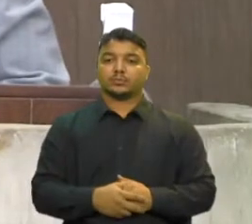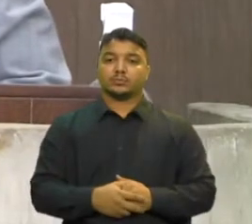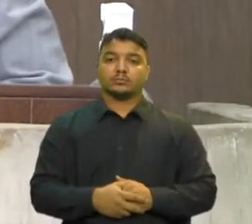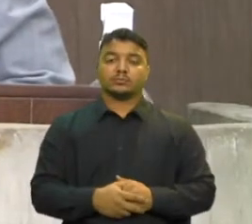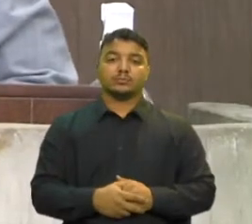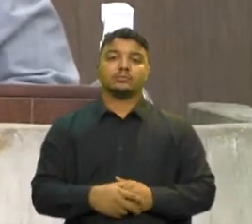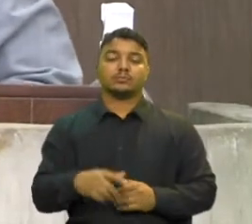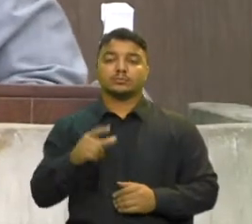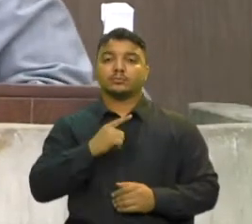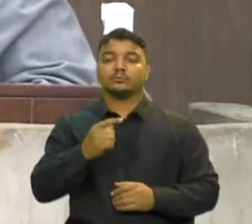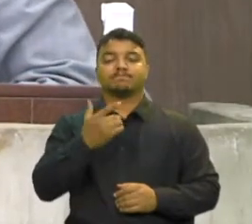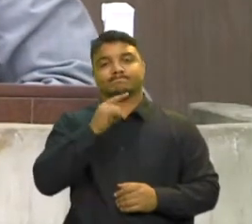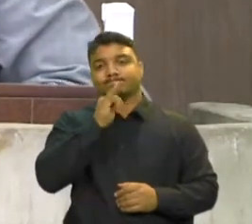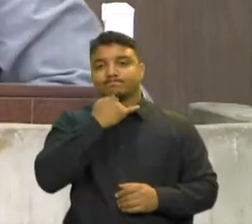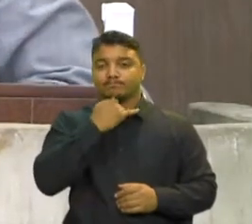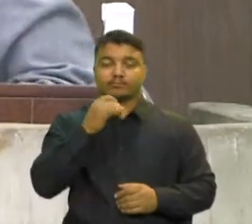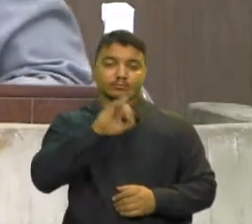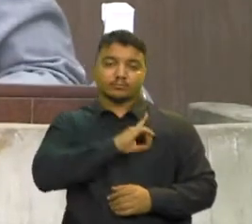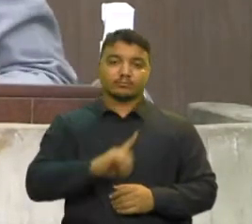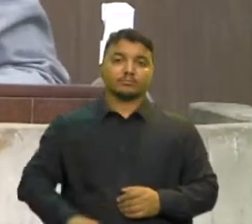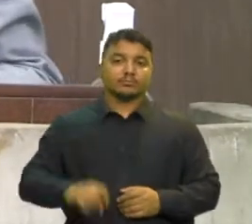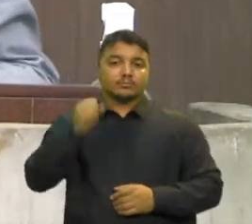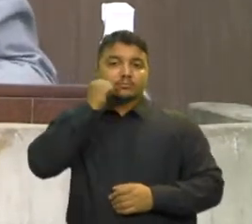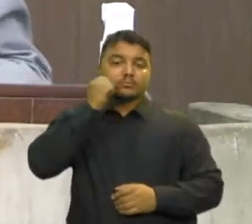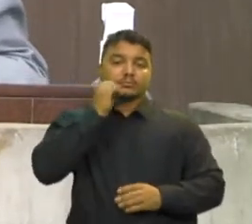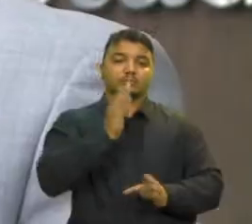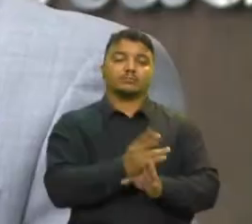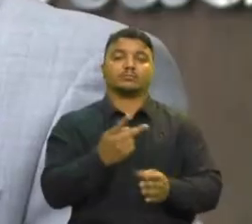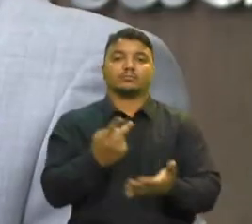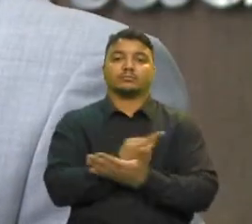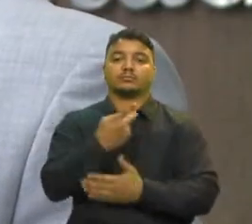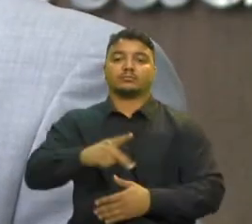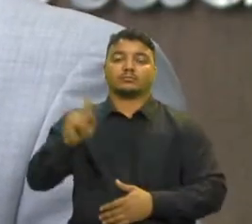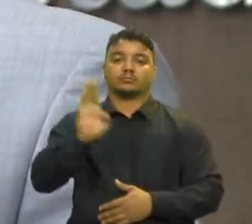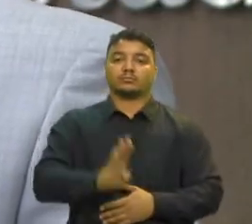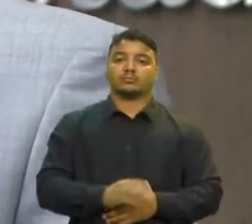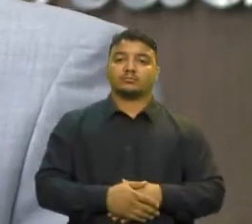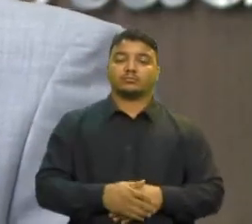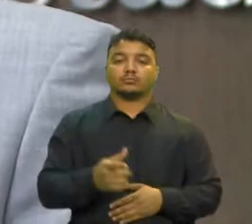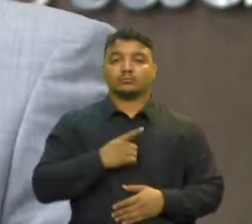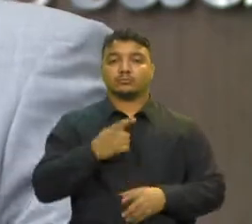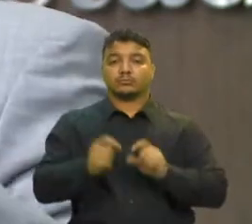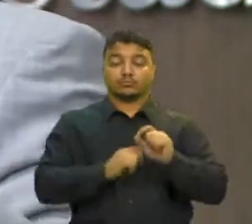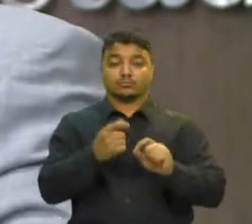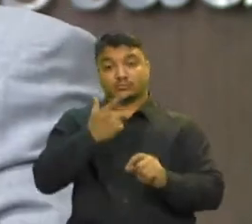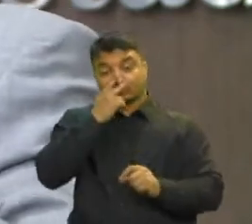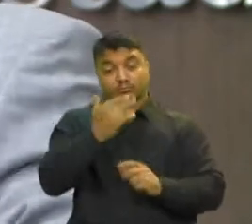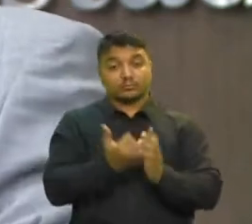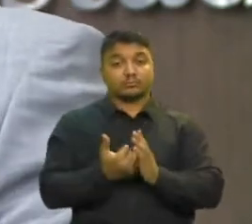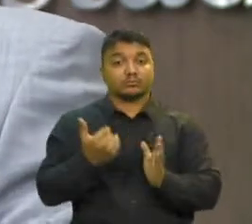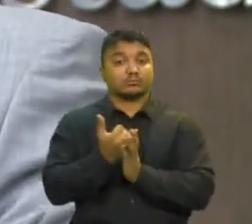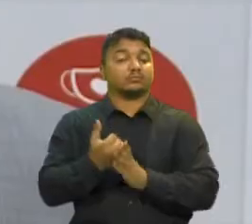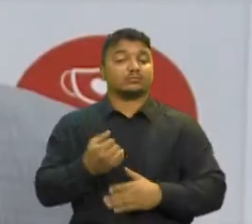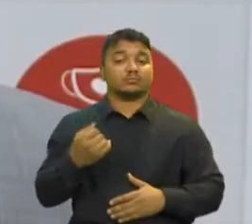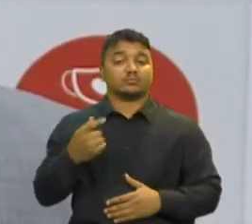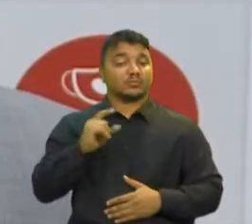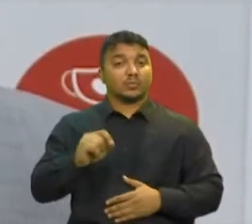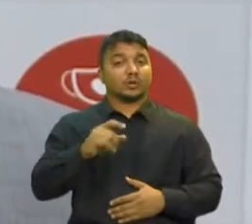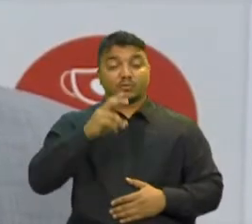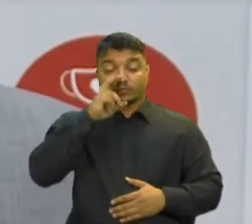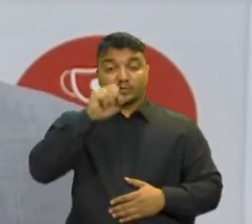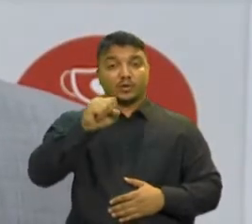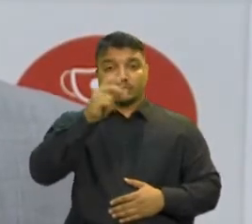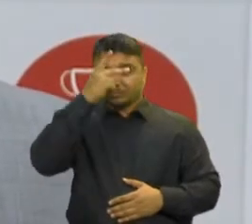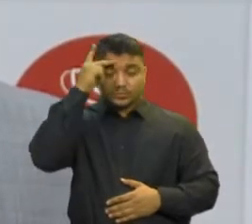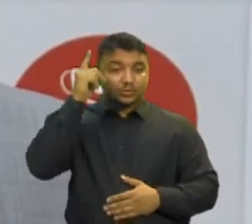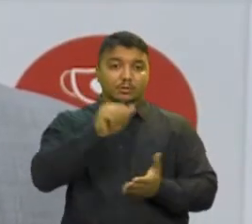Aguiar lamentou profundamente essa realidade no país Segundo ele, é cada vez mais gritante o número de pessoas